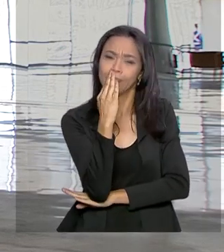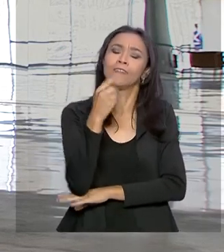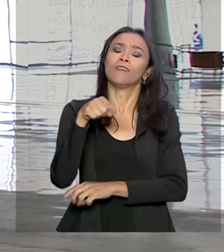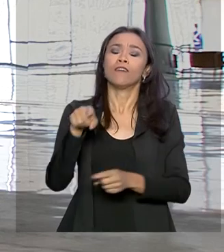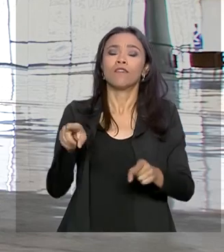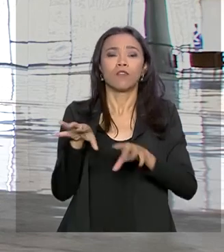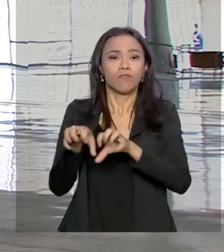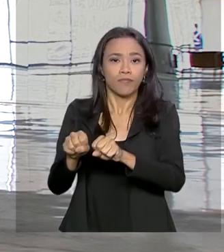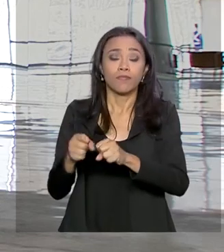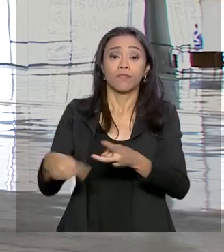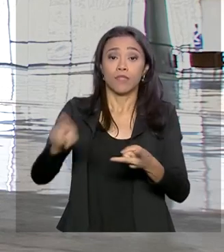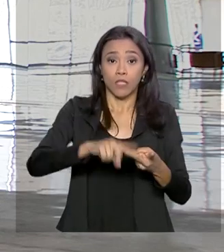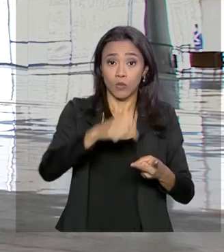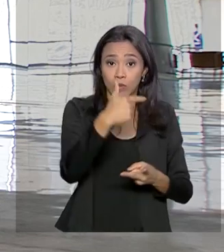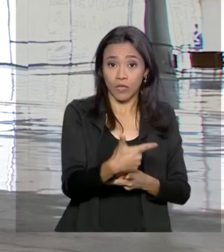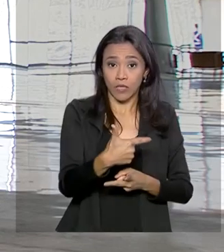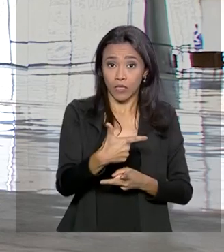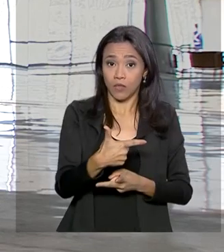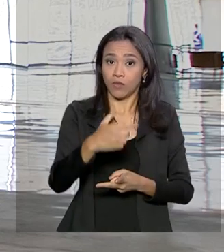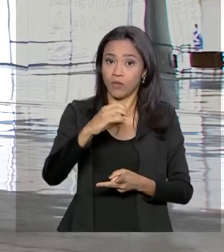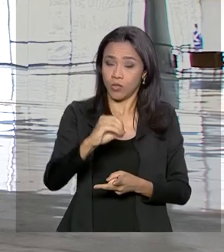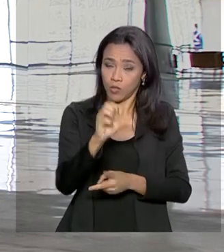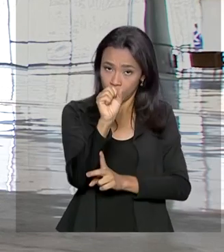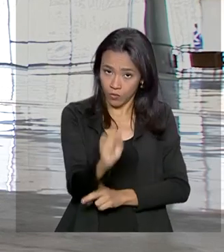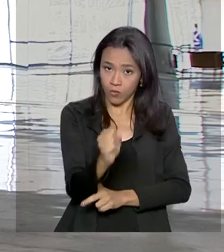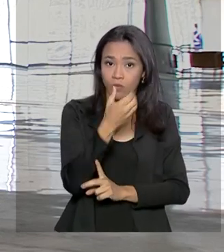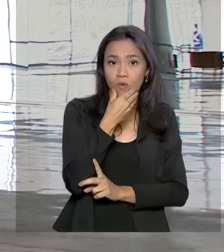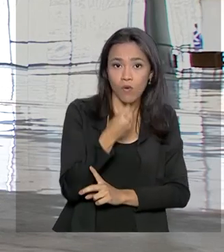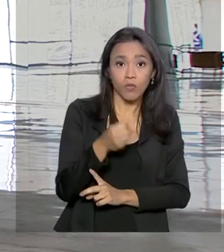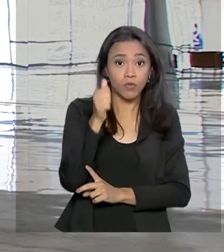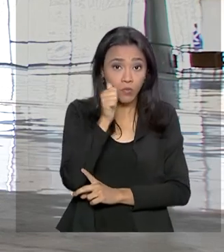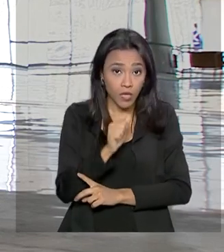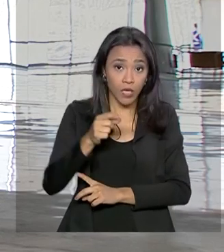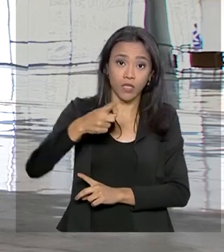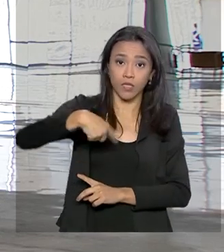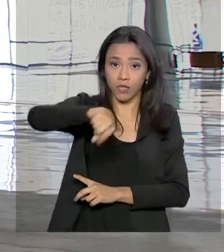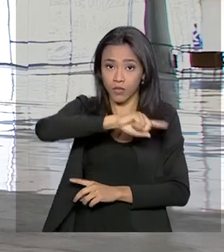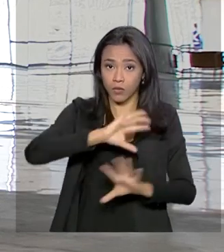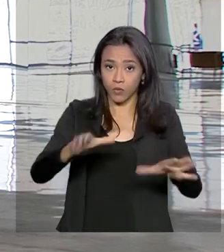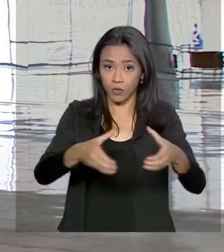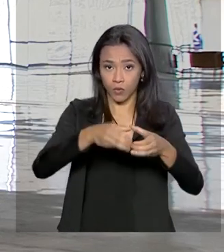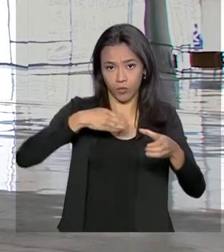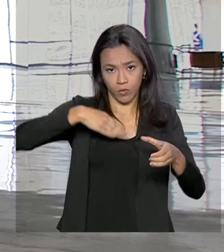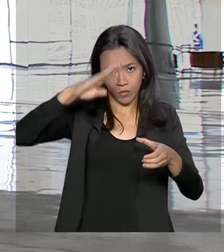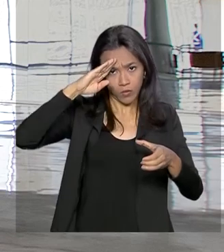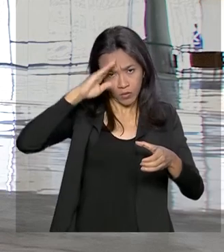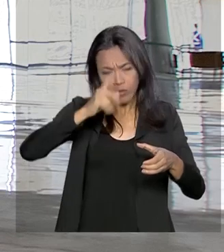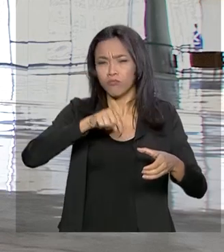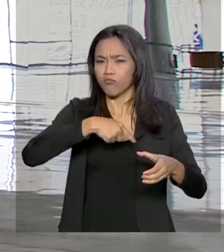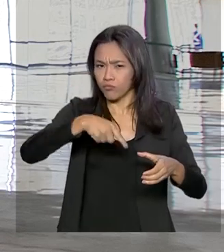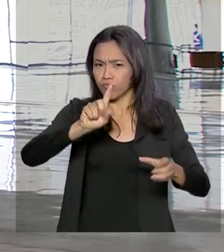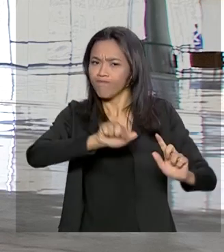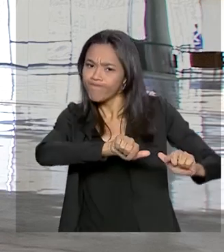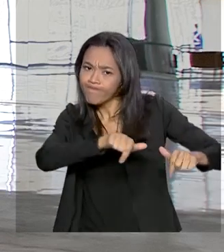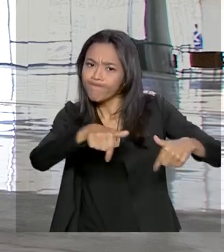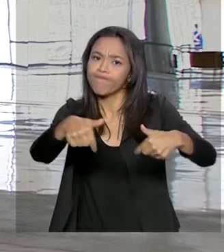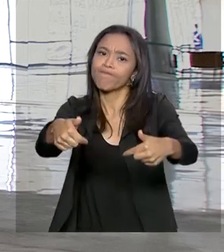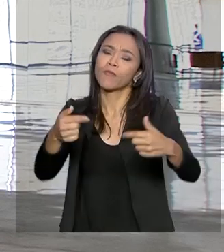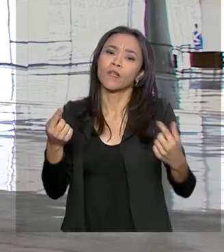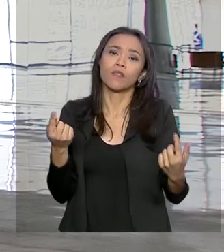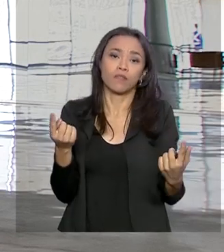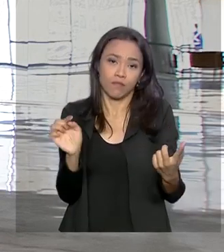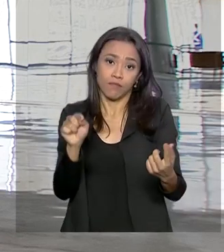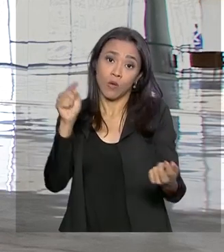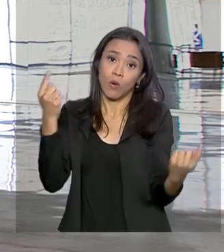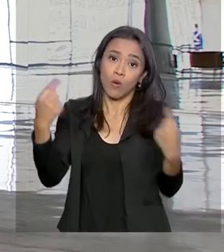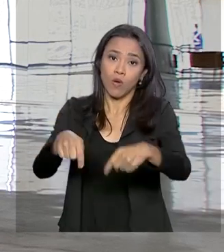sul do Pará, 208 homens e mulheres das Forças Armadas estão atuando nessas ações de combate aos